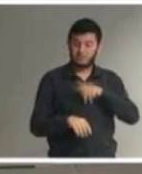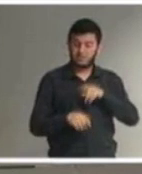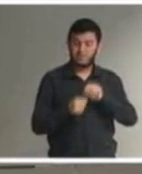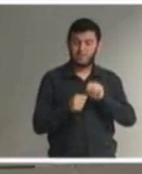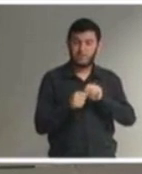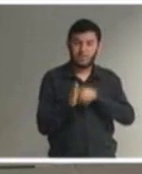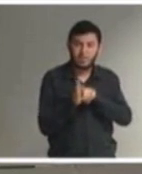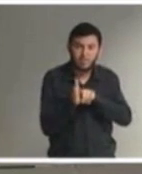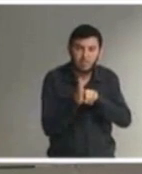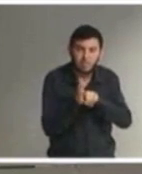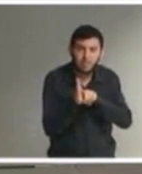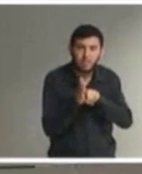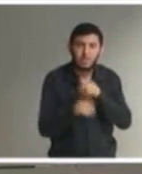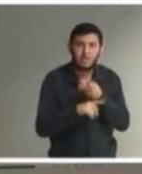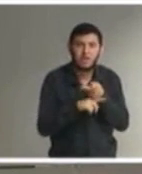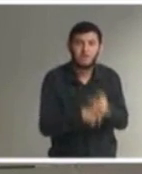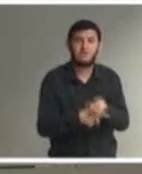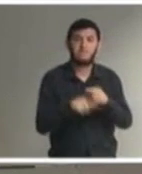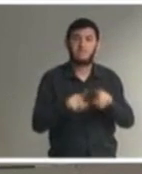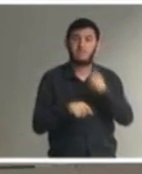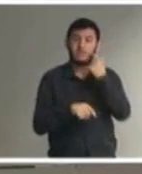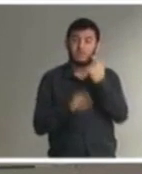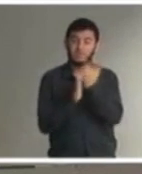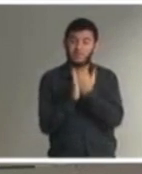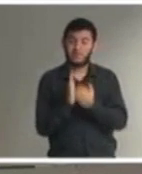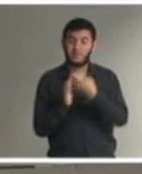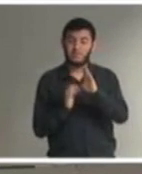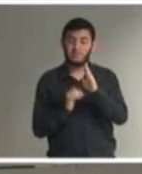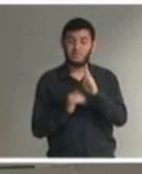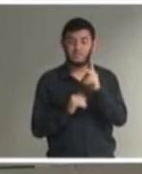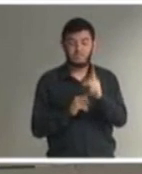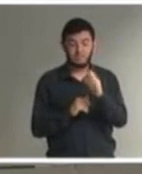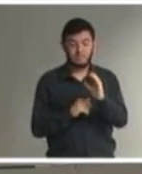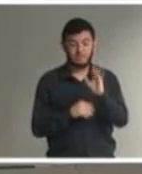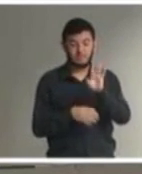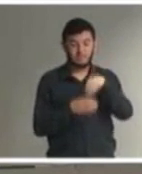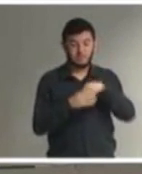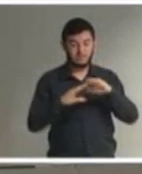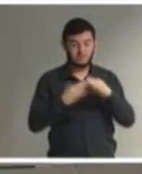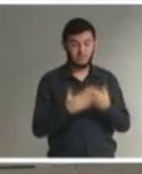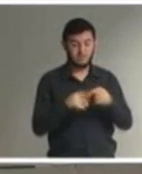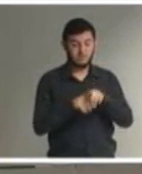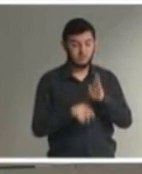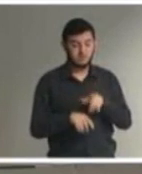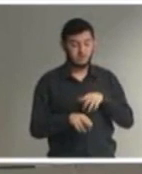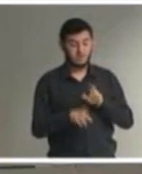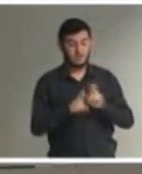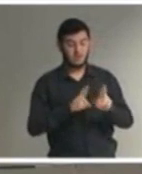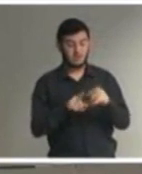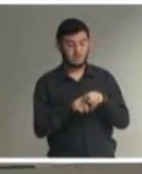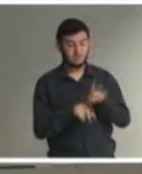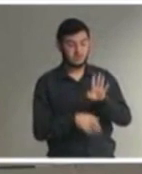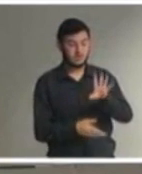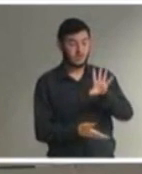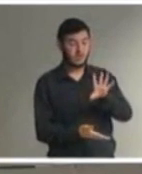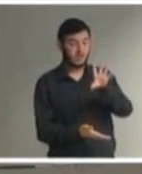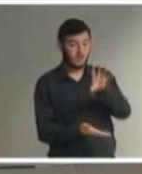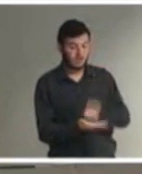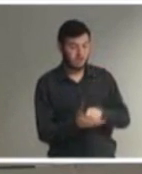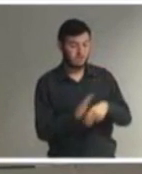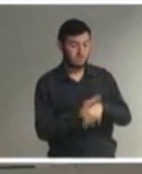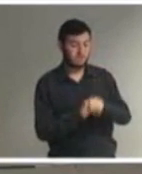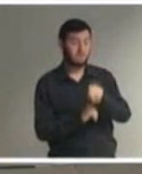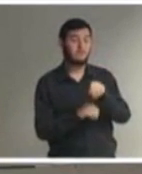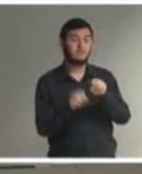esse programa o BPC na escola ele já está já tem relacionado todas aquelas crianças e adolescentes e até